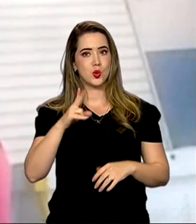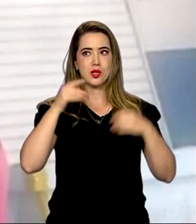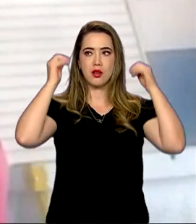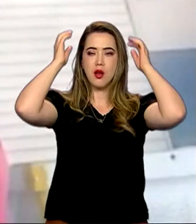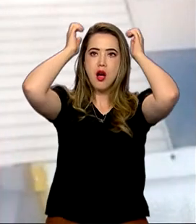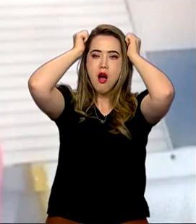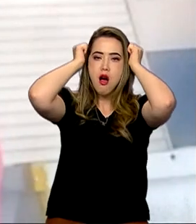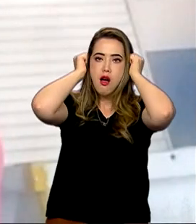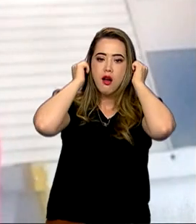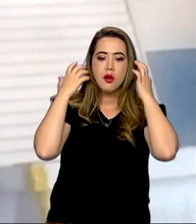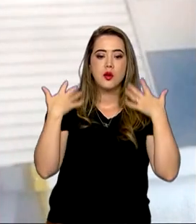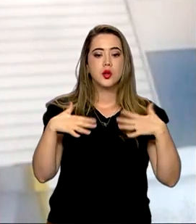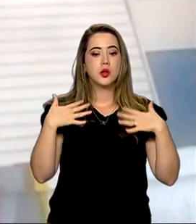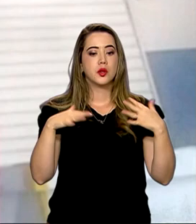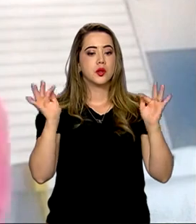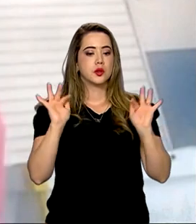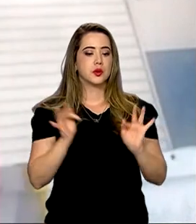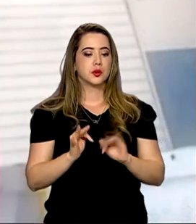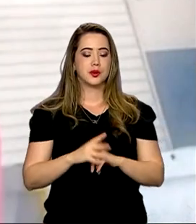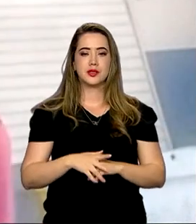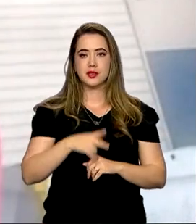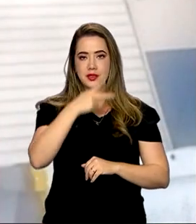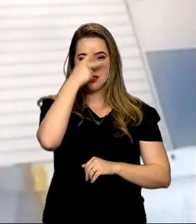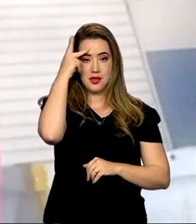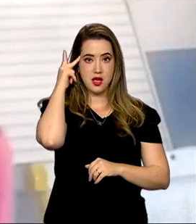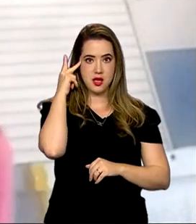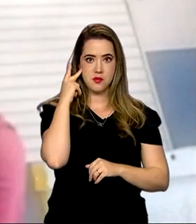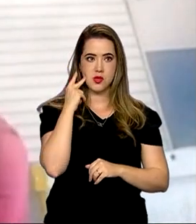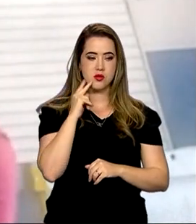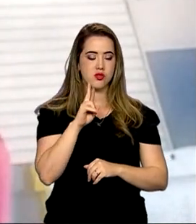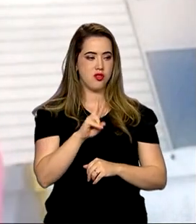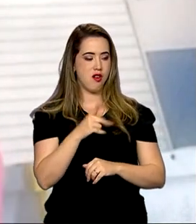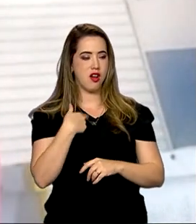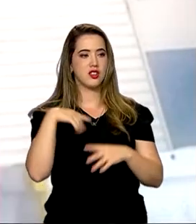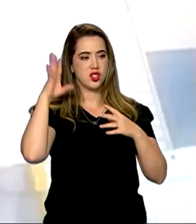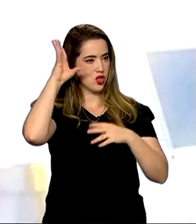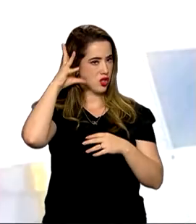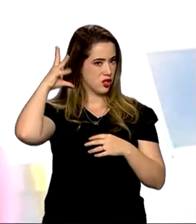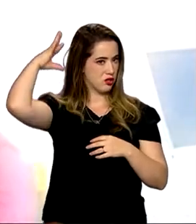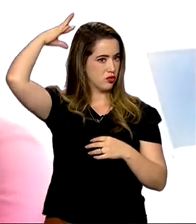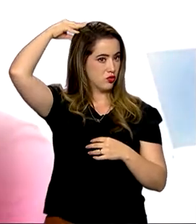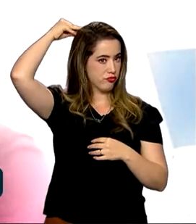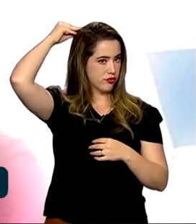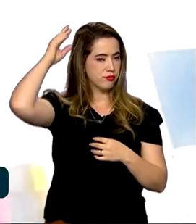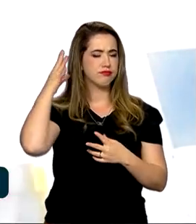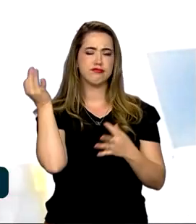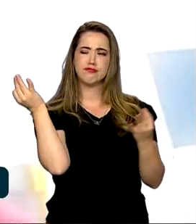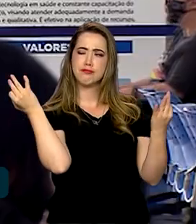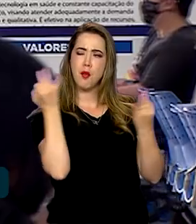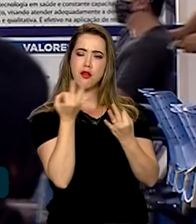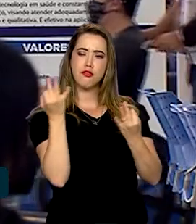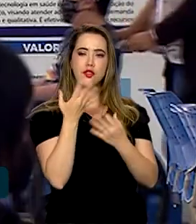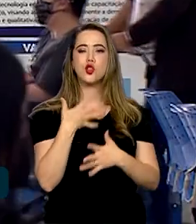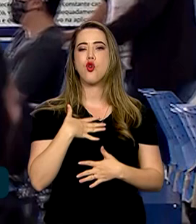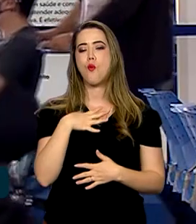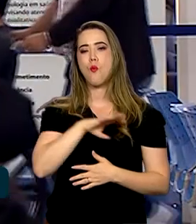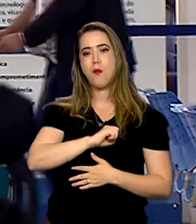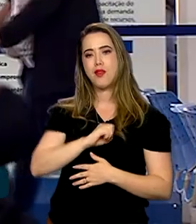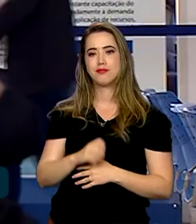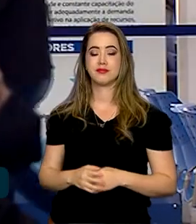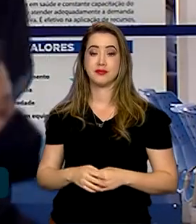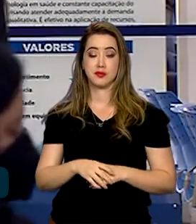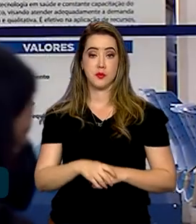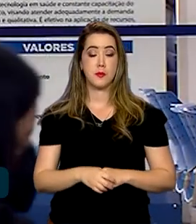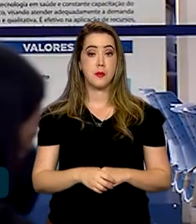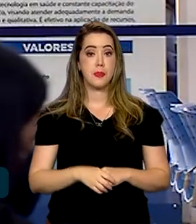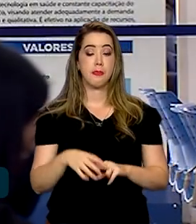feliz. O pessoal do salão fez até um penteado e ficou super bonito, eu amei. O SUS oferece